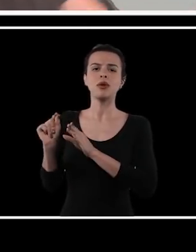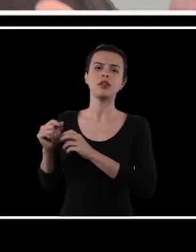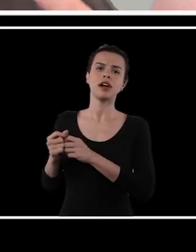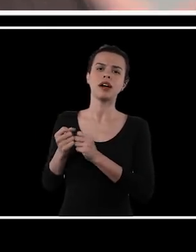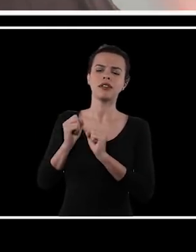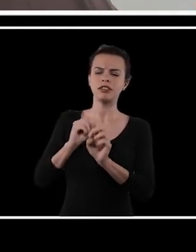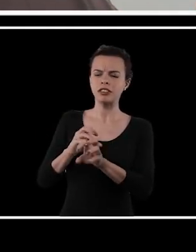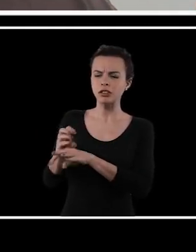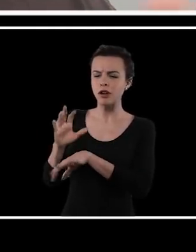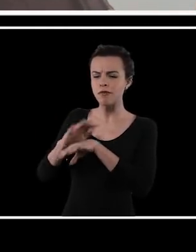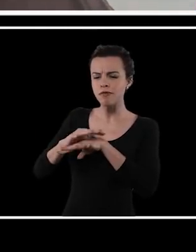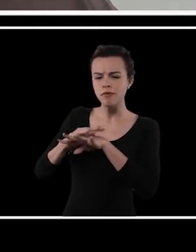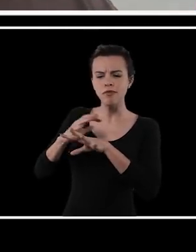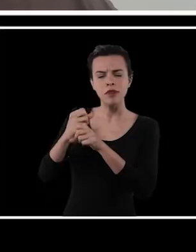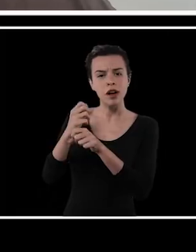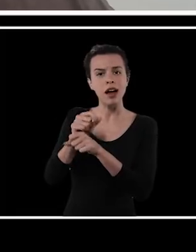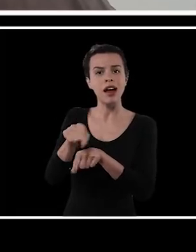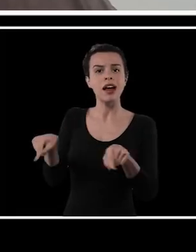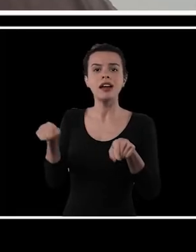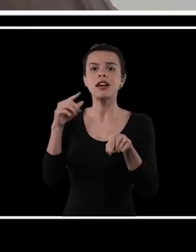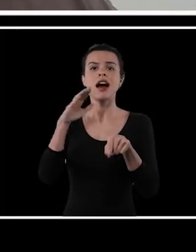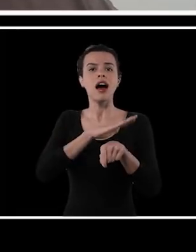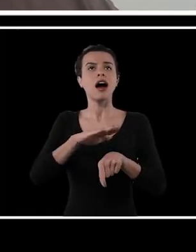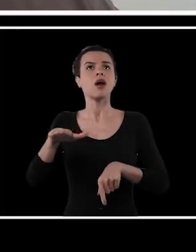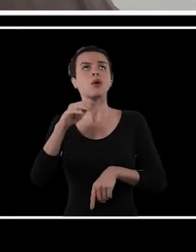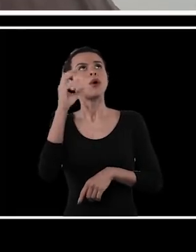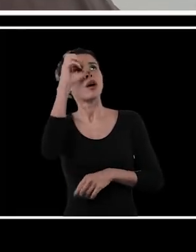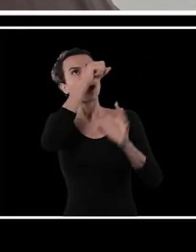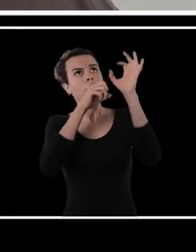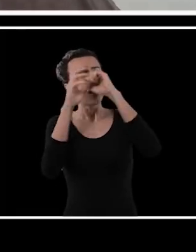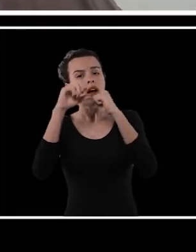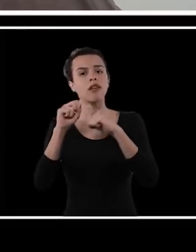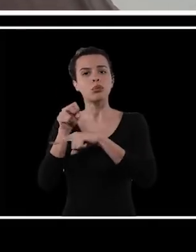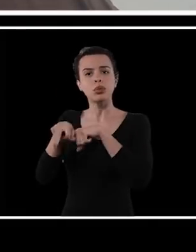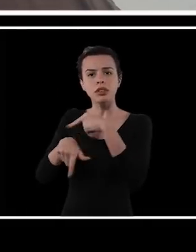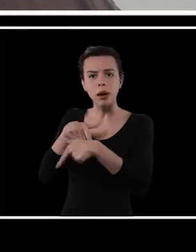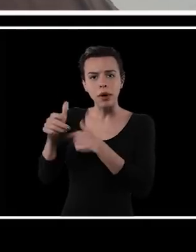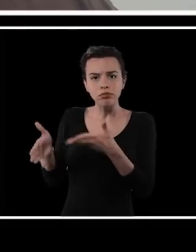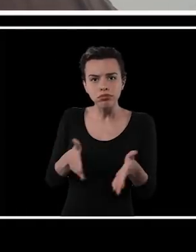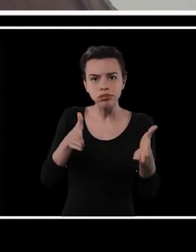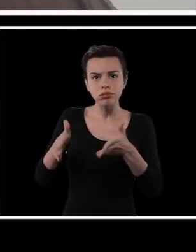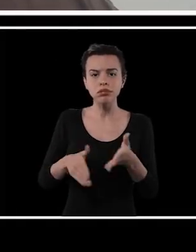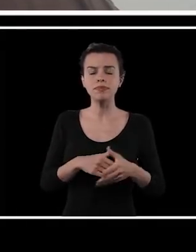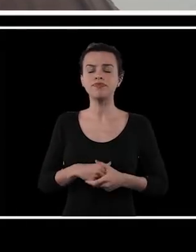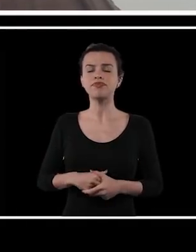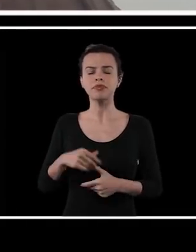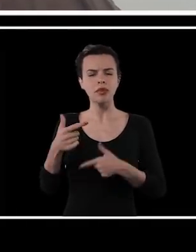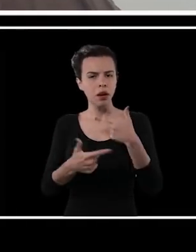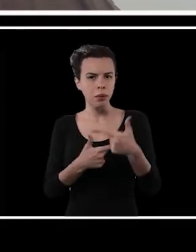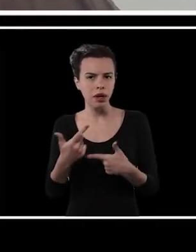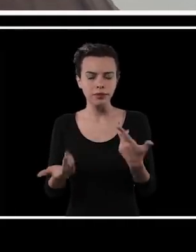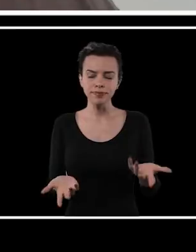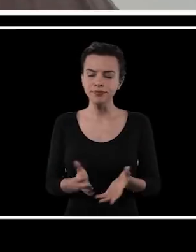escola por um espaço de formação de mão de obra, com o cálculo, com a escrita, com o comportamento e por aí vai.